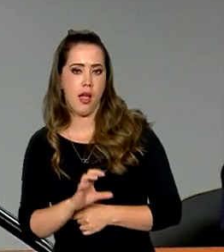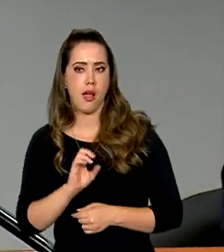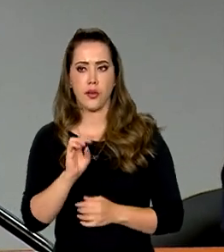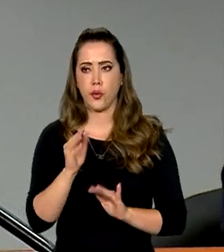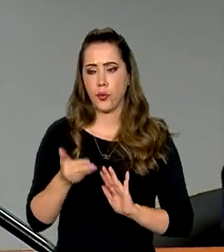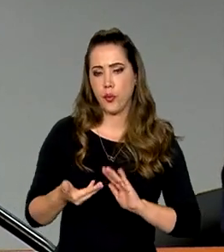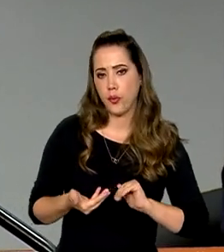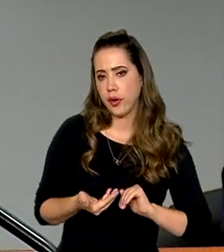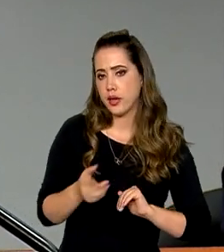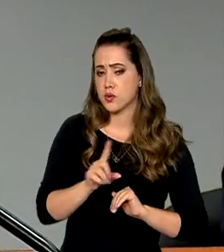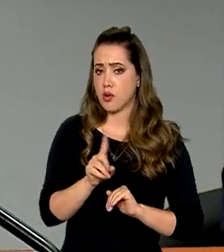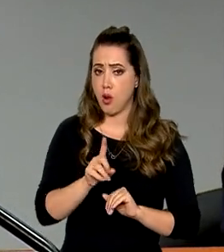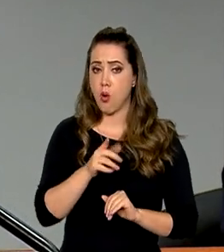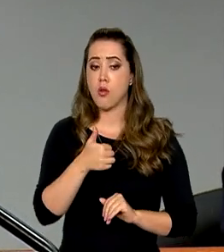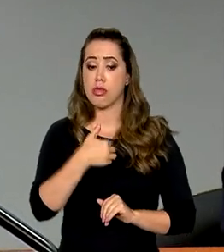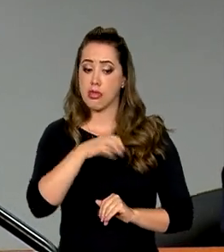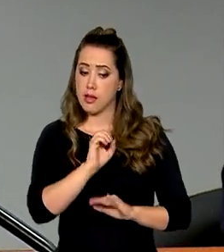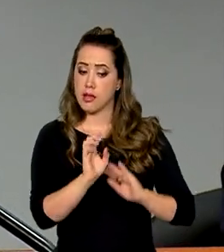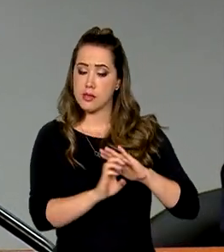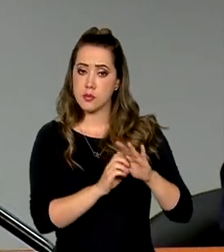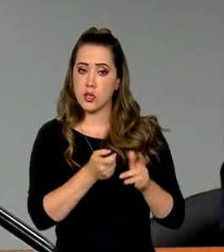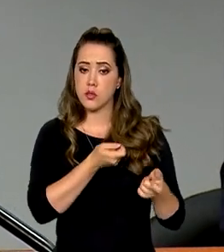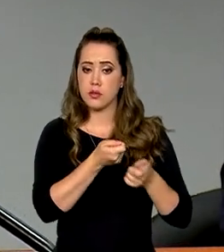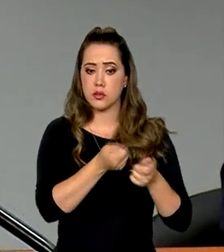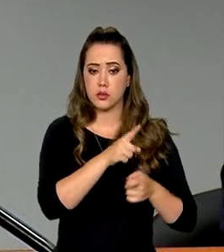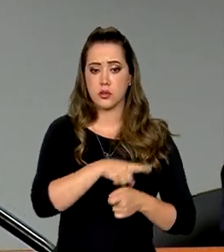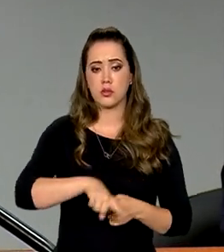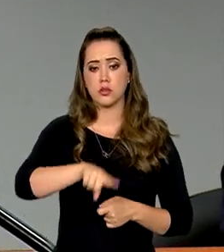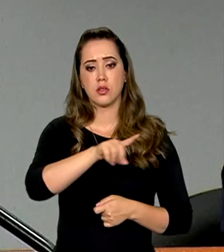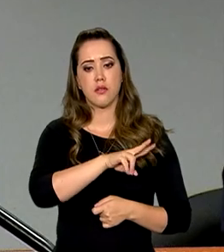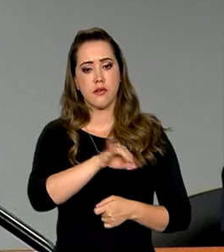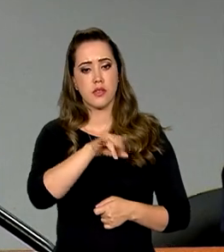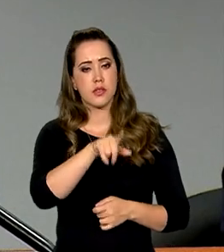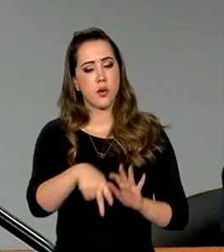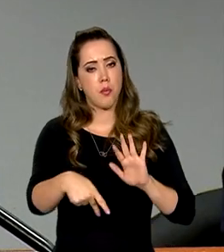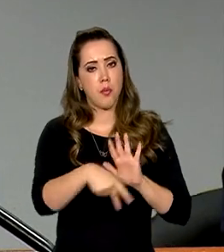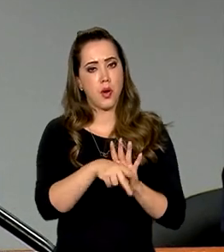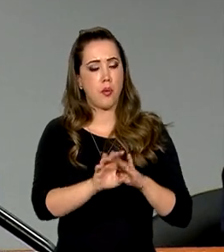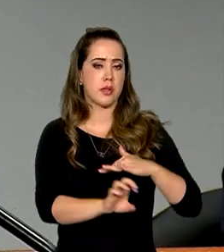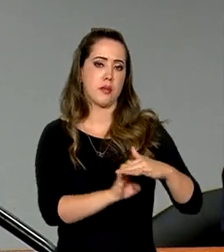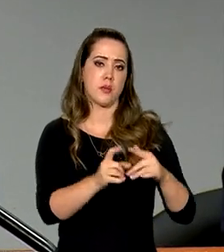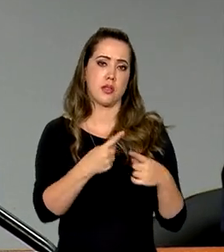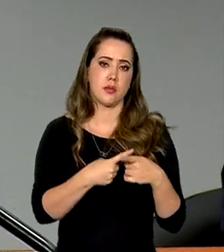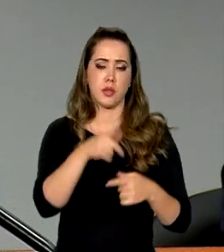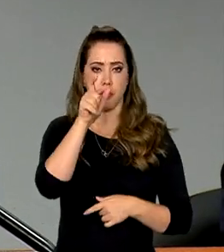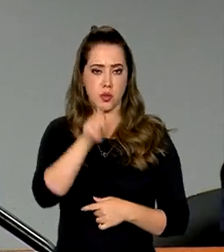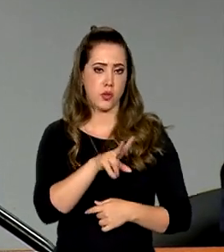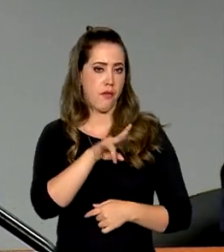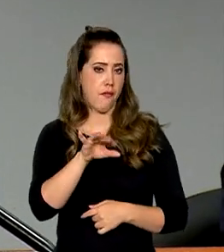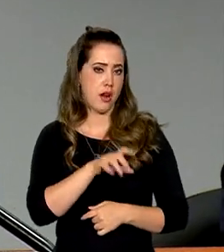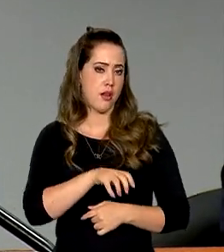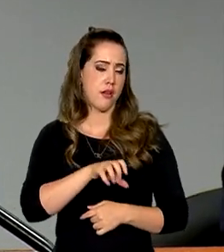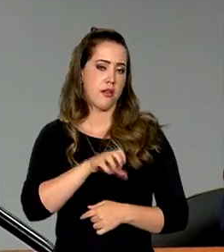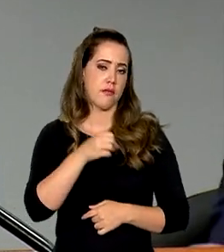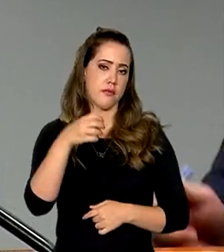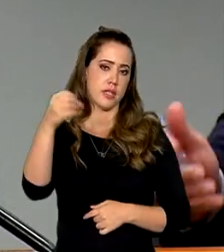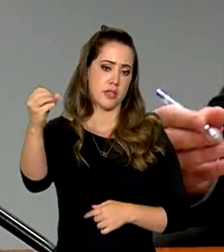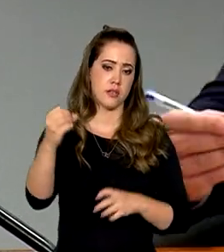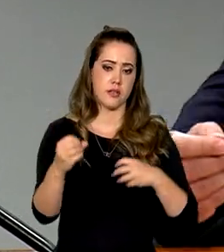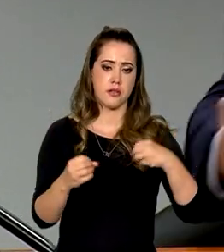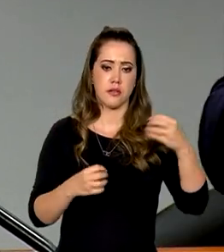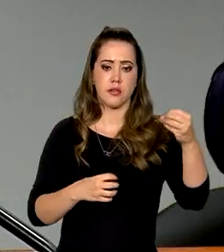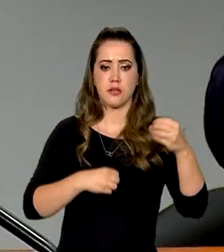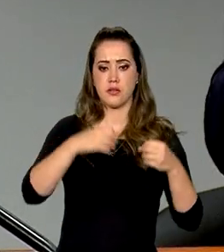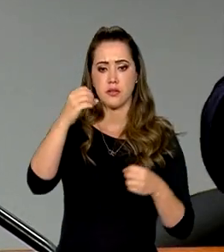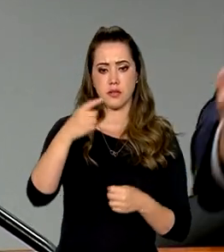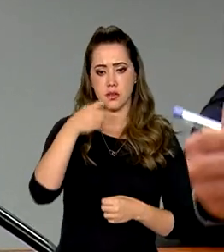Brasileiro. Na hora que tiver 10 empresas, quem vai regular o mercado vai ser o mercado, porque o cidadão vai viajar. Se tem